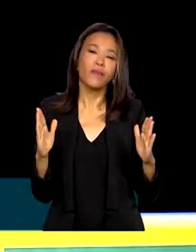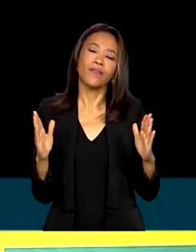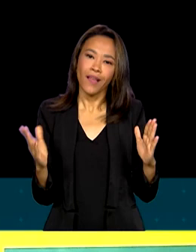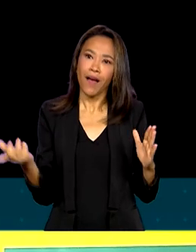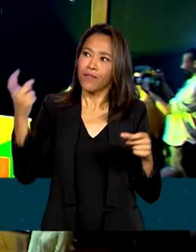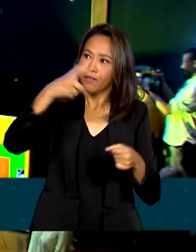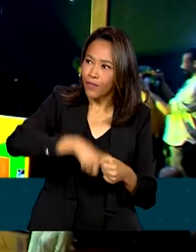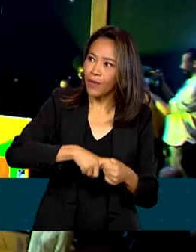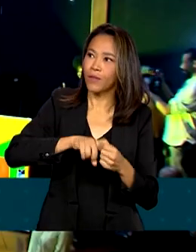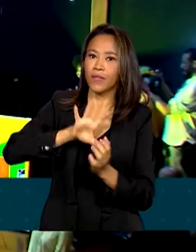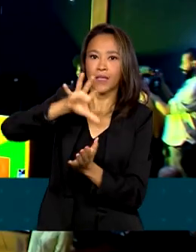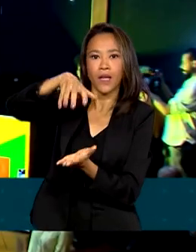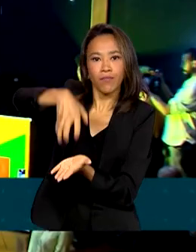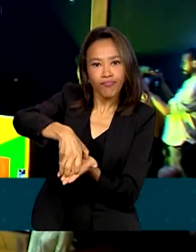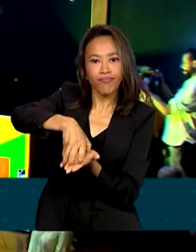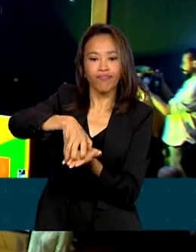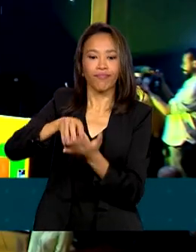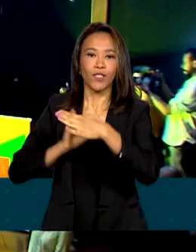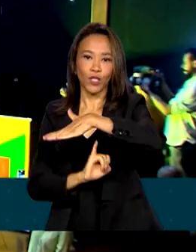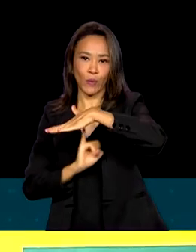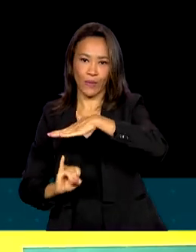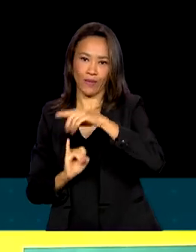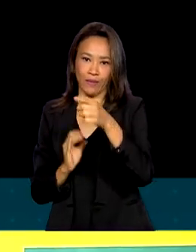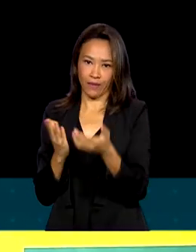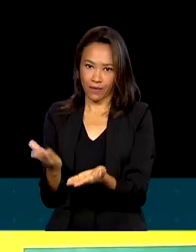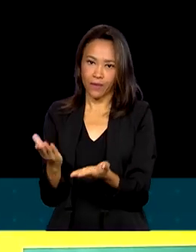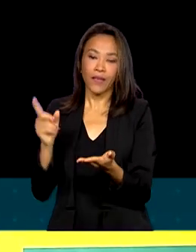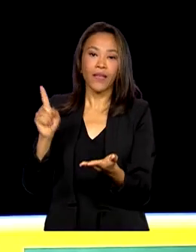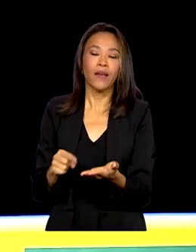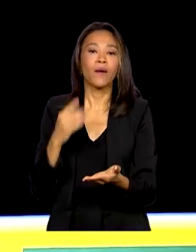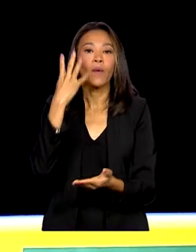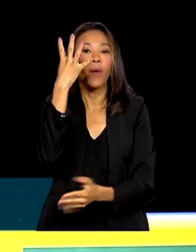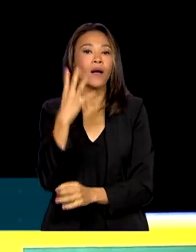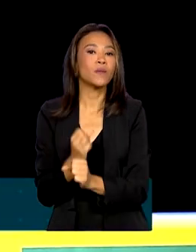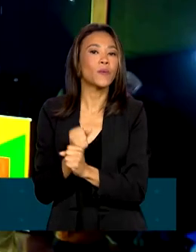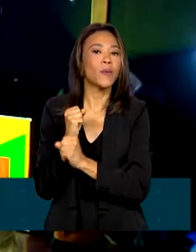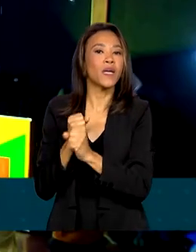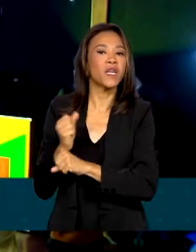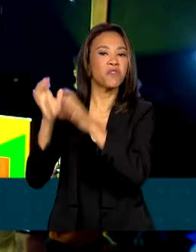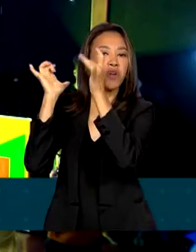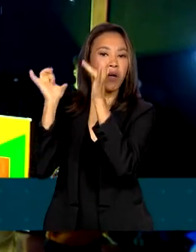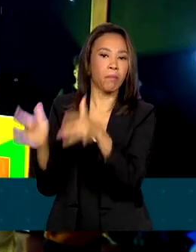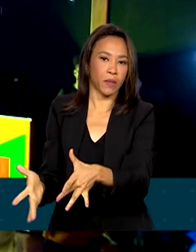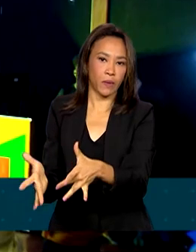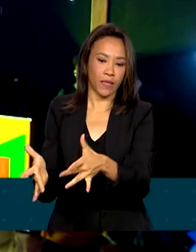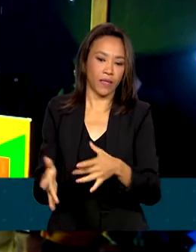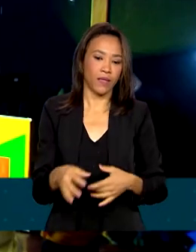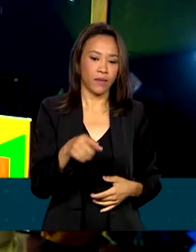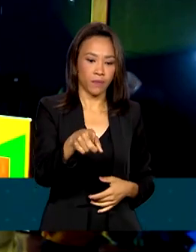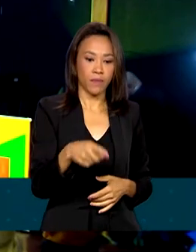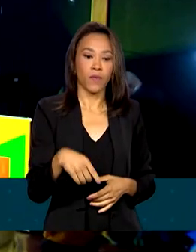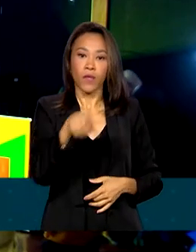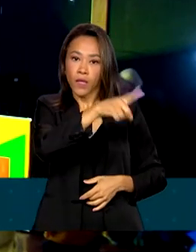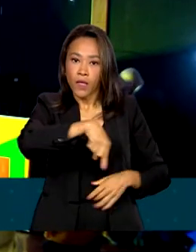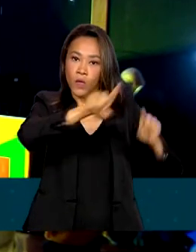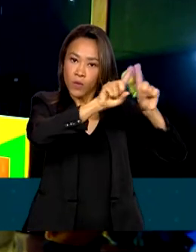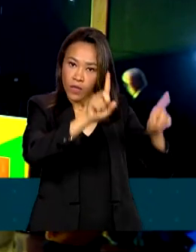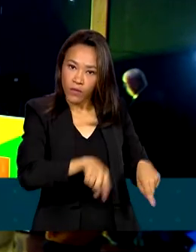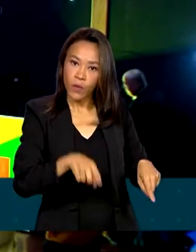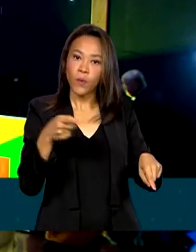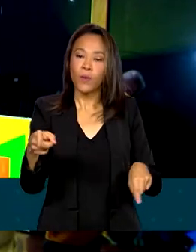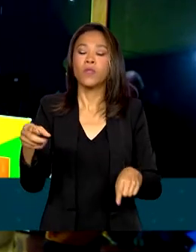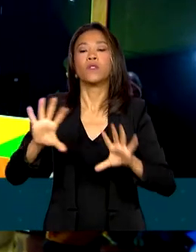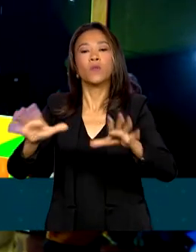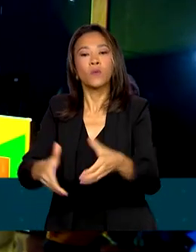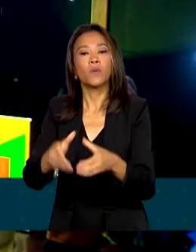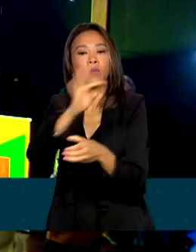instituição após o que considera quatro anos de abandono. Os servidores, técnicos e pesquisadores da Casa Rui